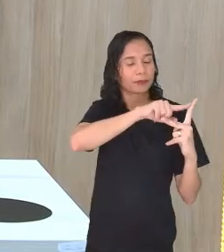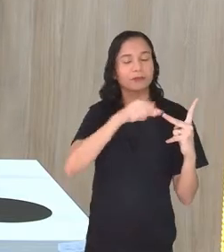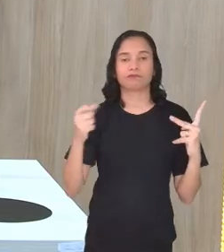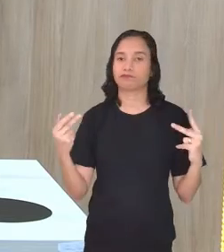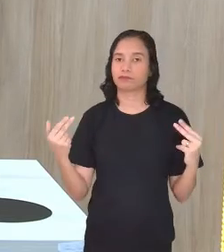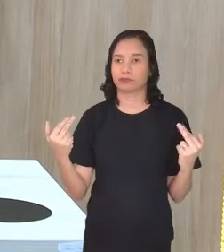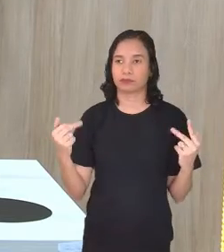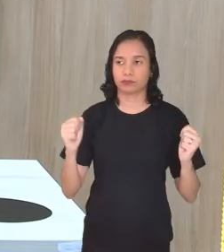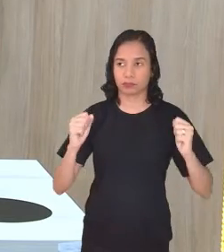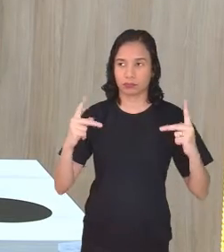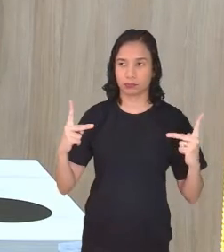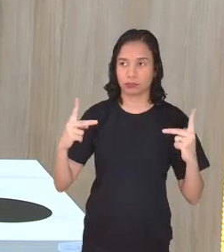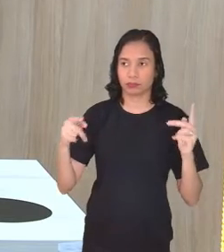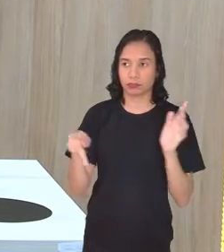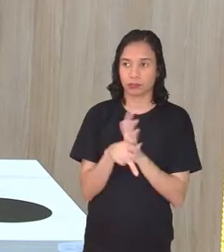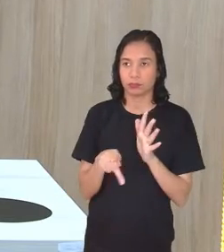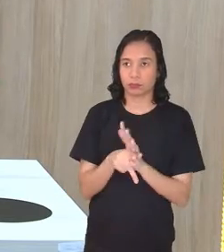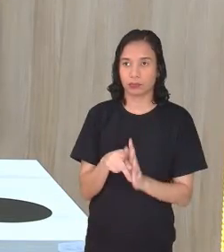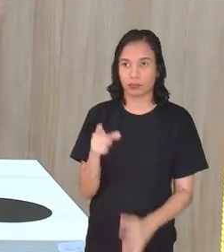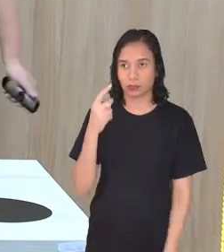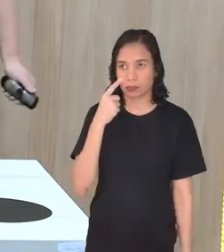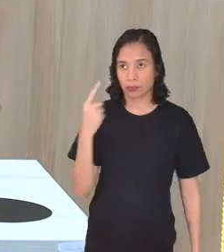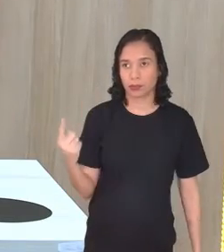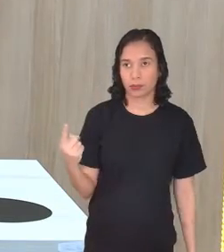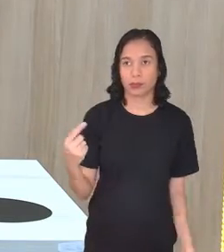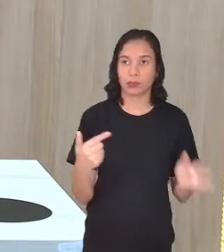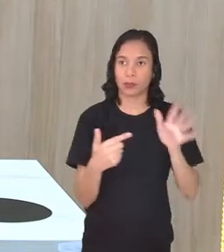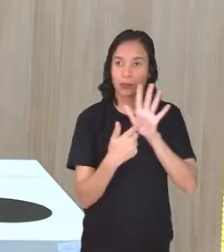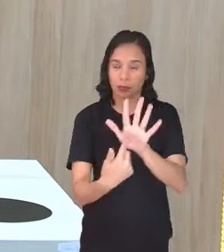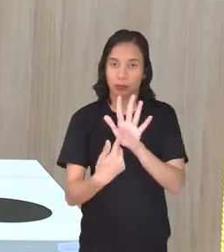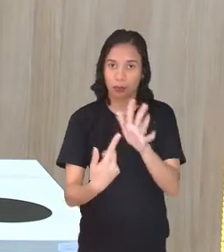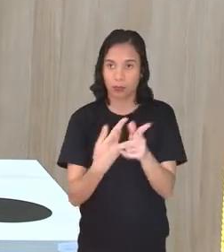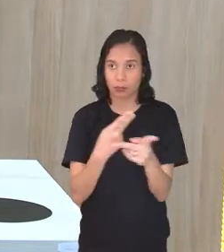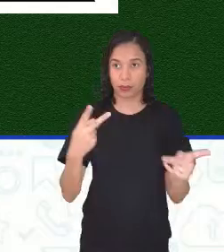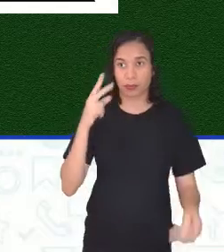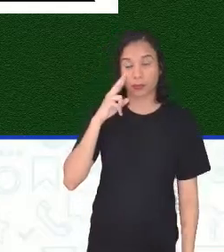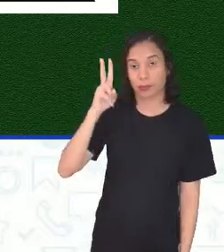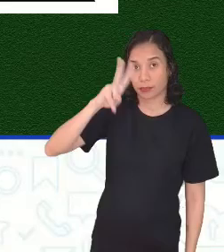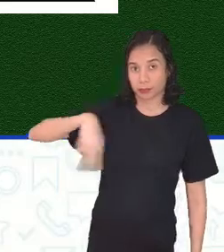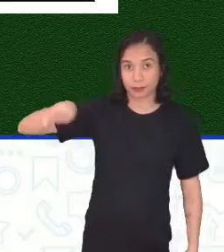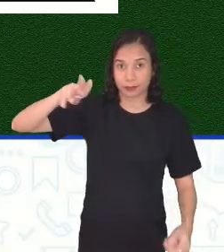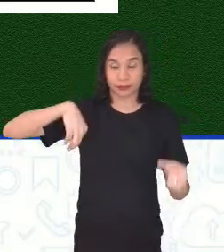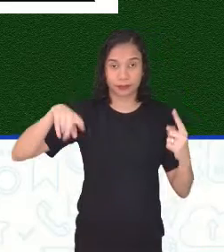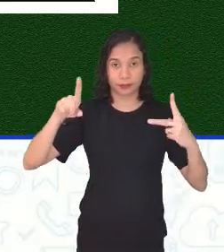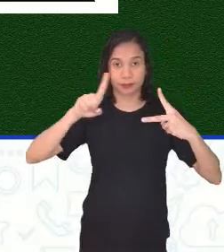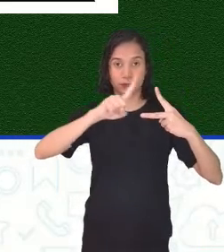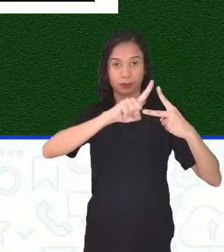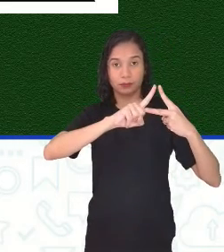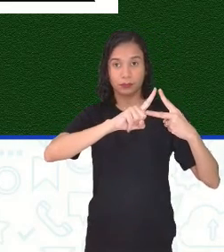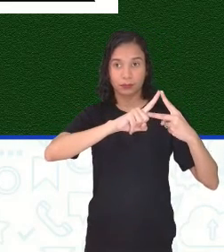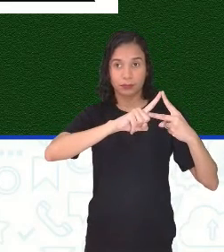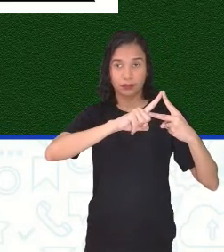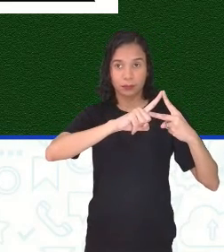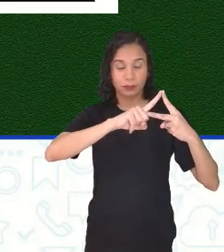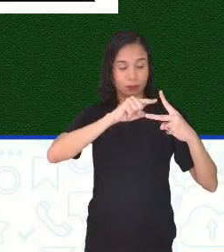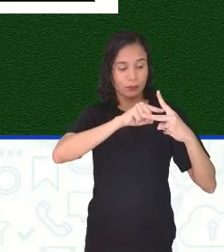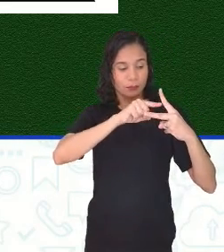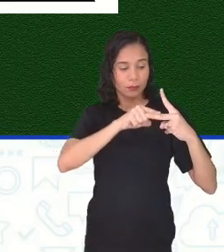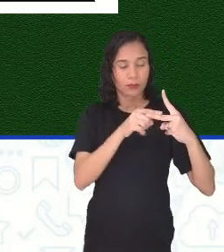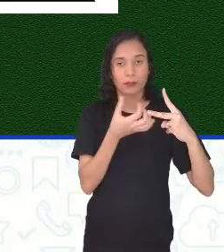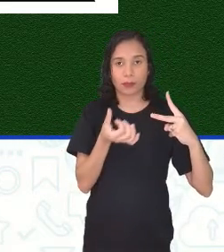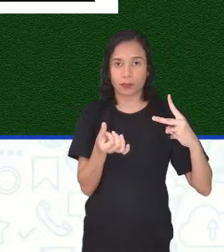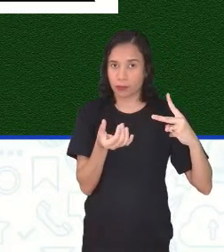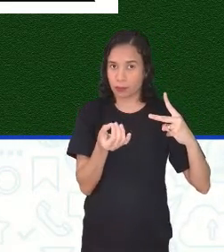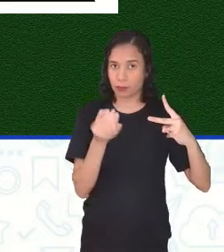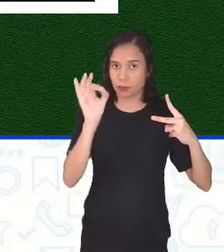os ângulos. Ó, eu tô aqui assim porque eu quero mostrar aqui. No triângulo. Aqui é um ângulo de 60.